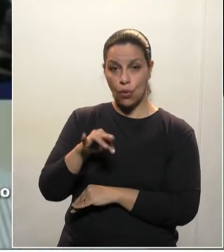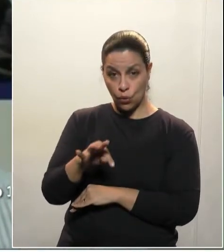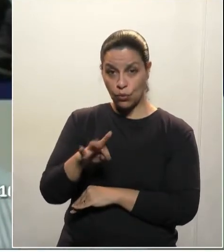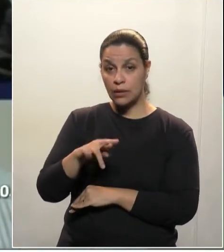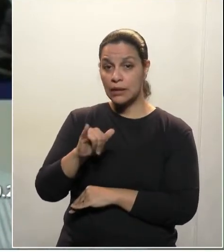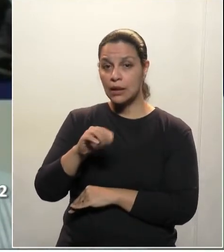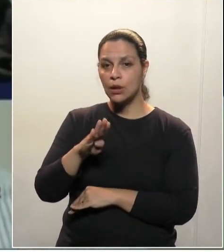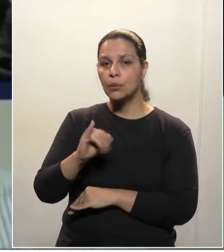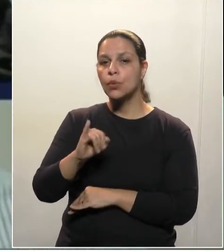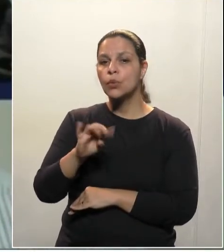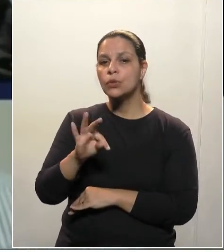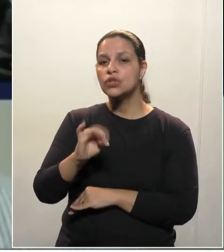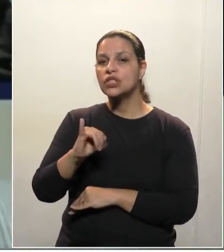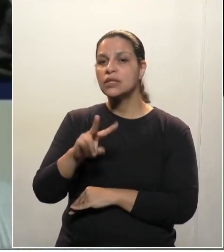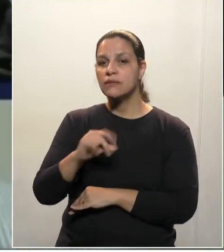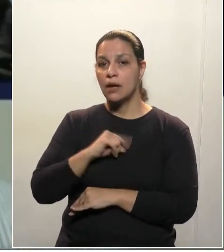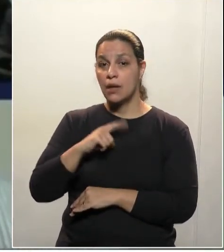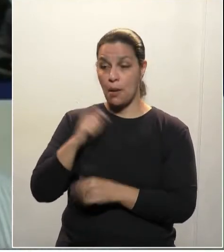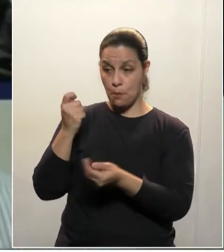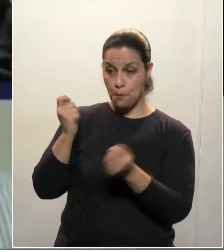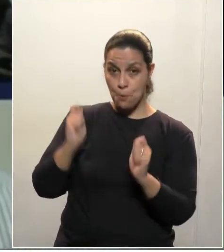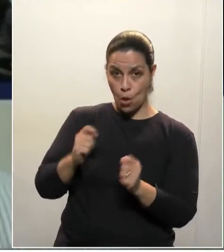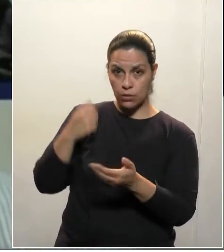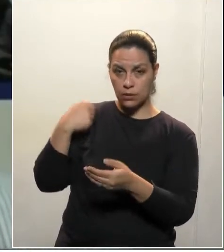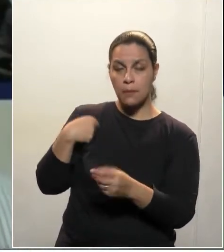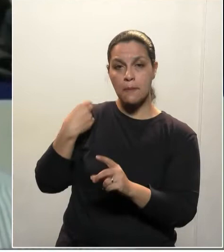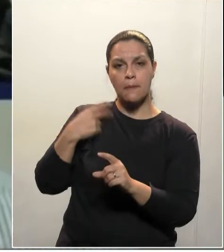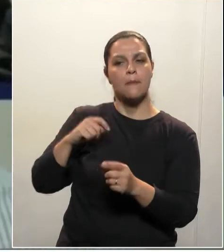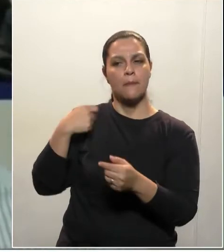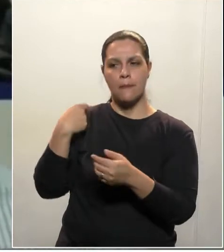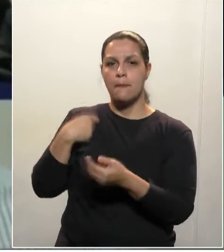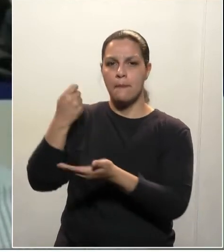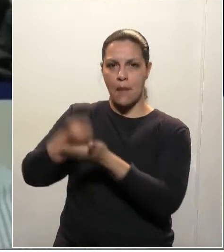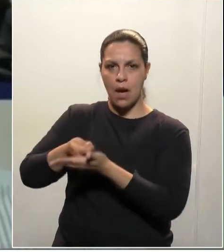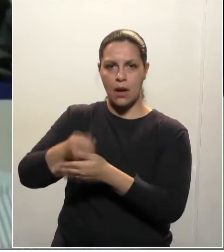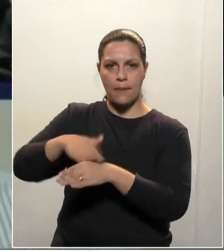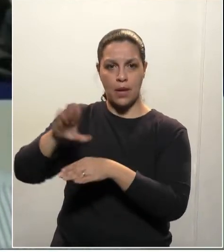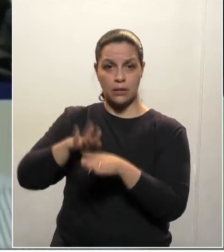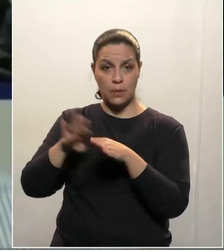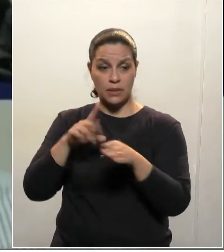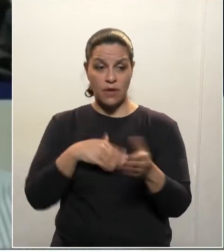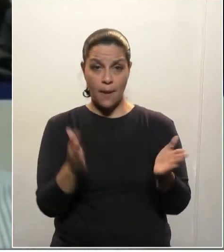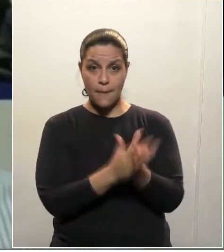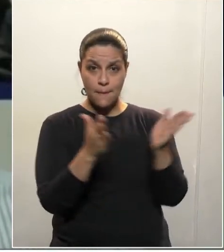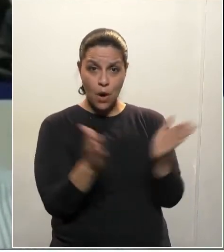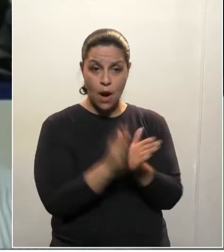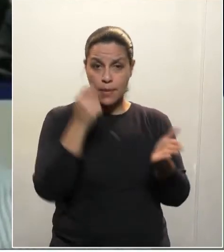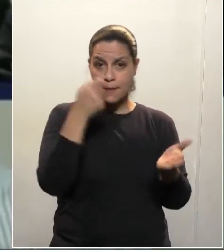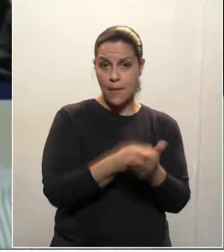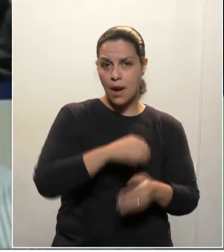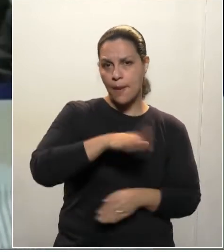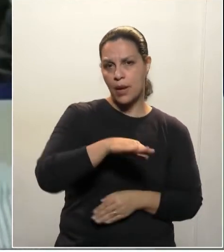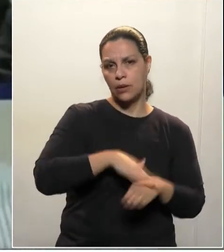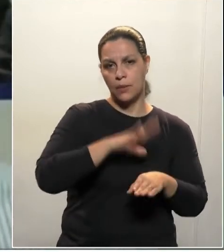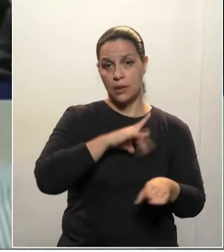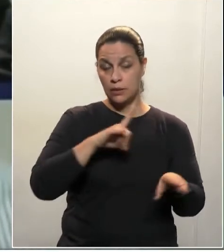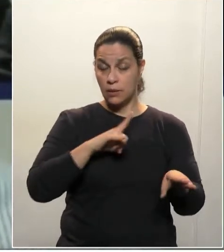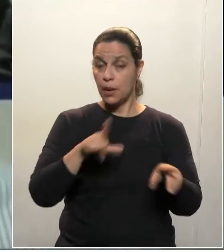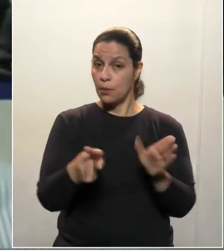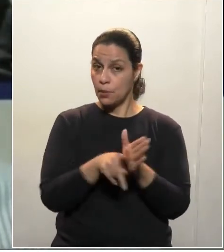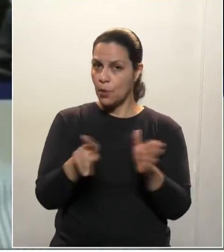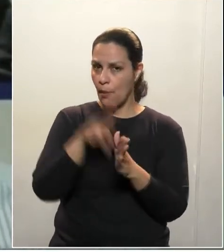mais, paga mais, quem pode menos, deve pagar menos. Esse também é um princípio que decorre desse